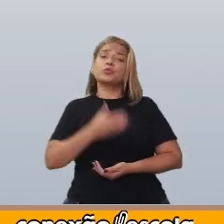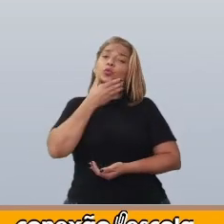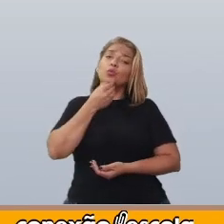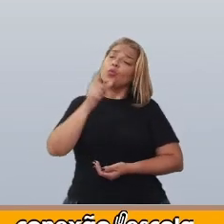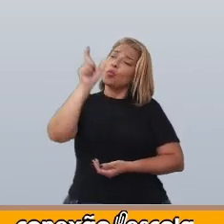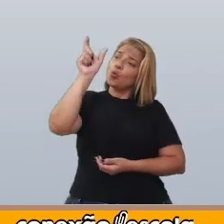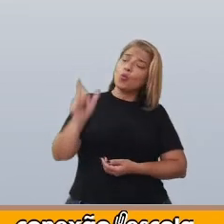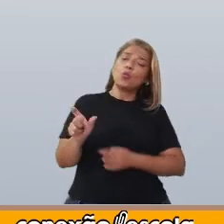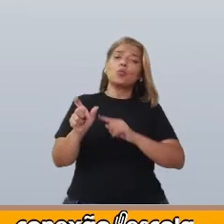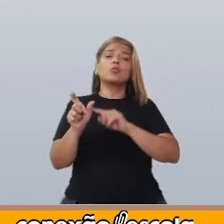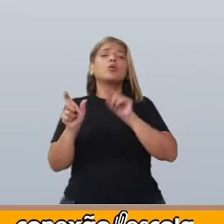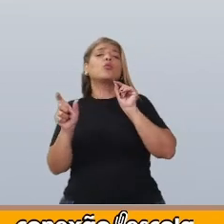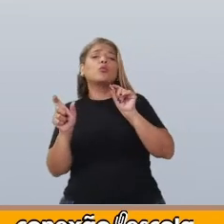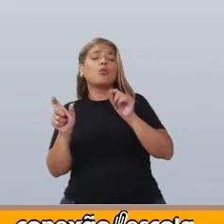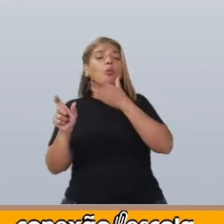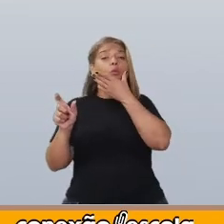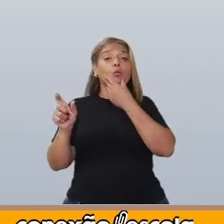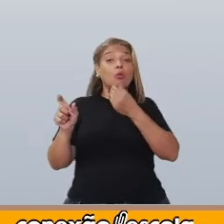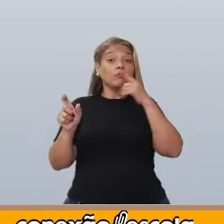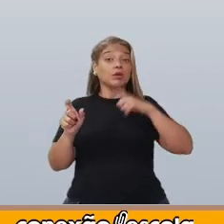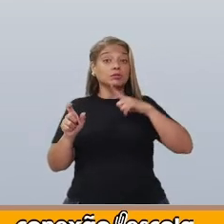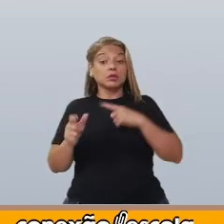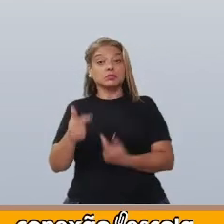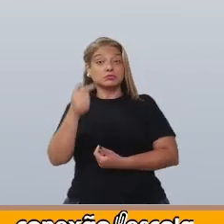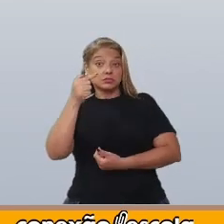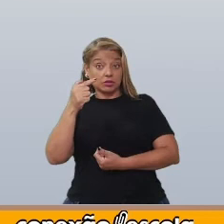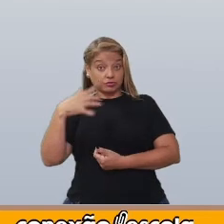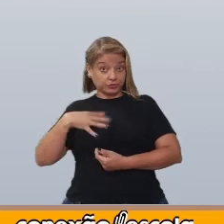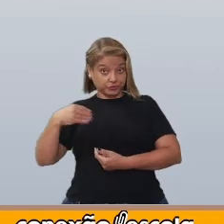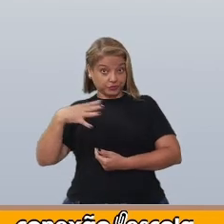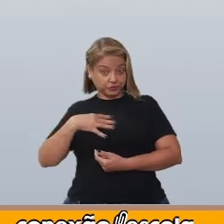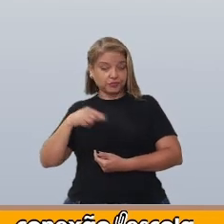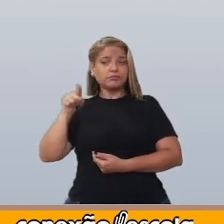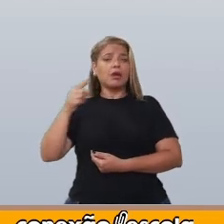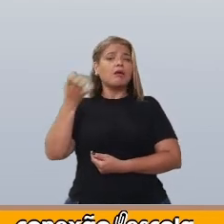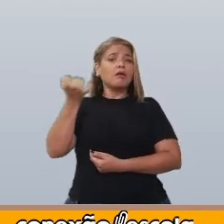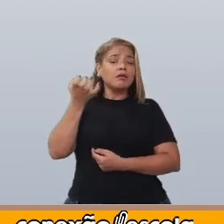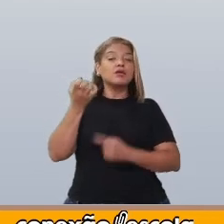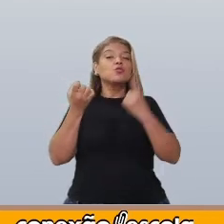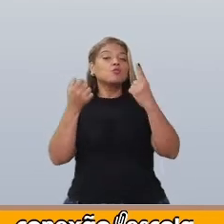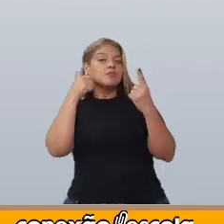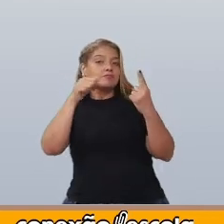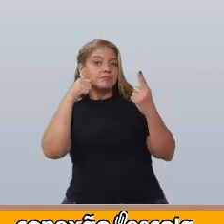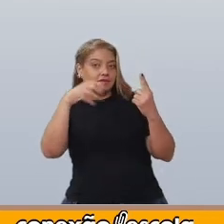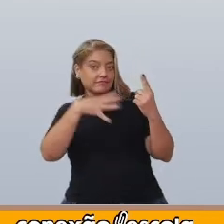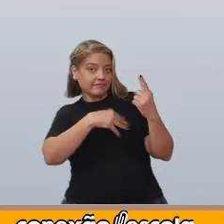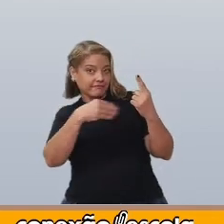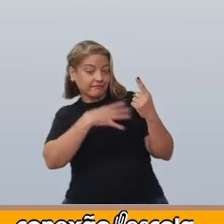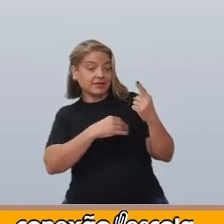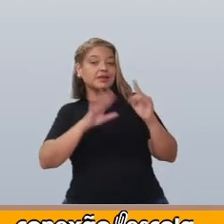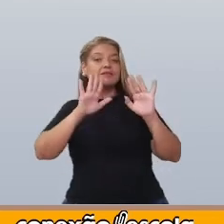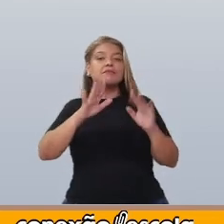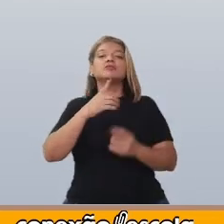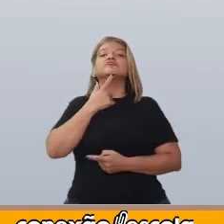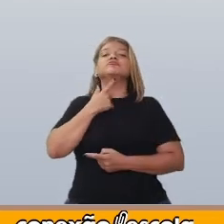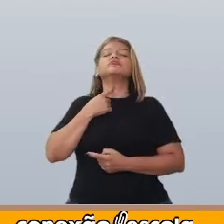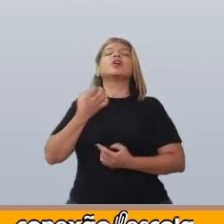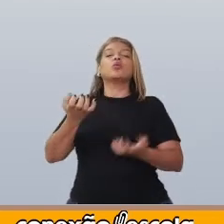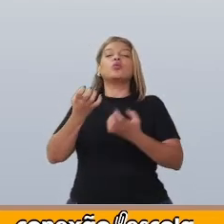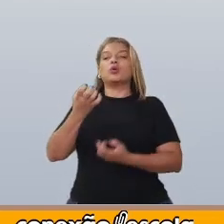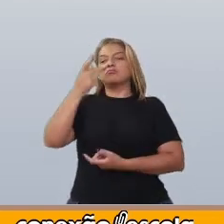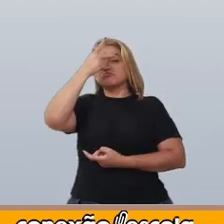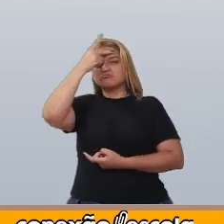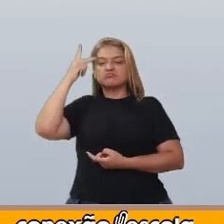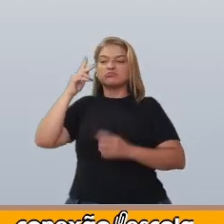Um homem que tinha sete filhos, queria ter uma filha e desejou que seus